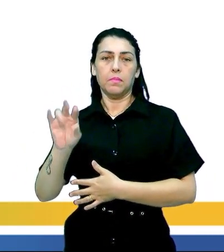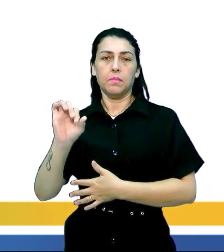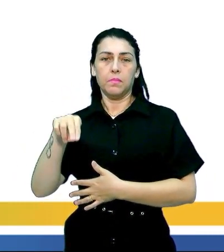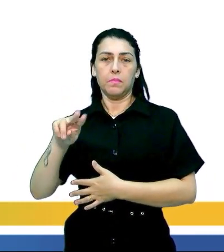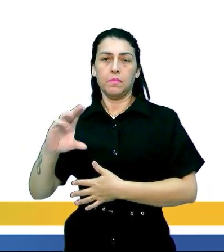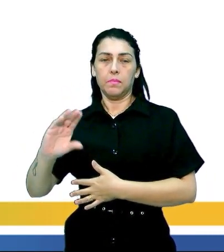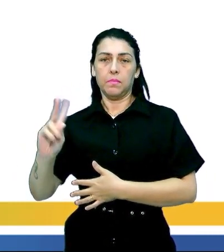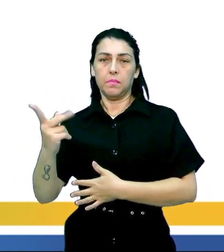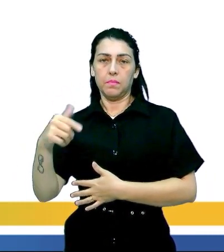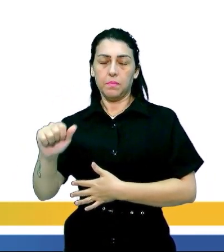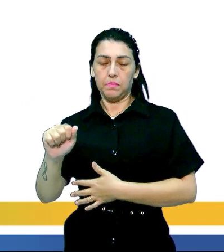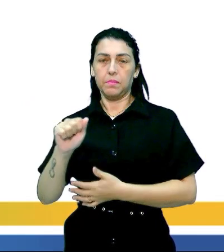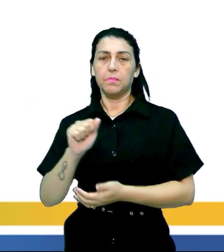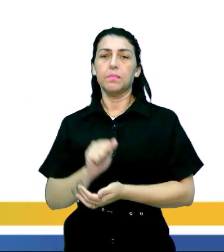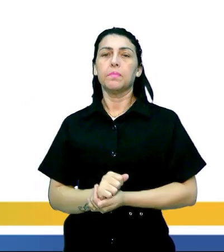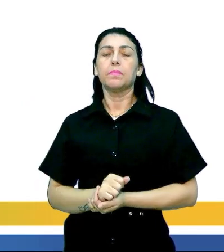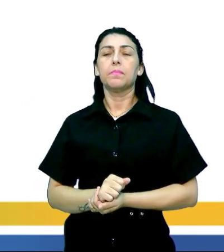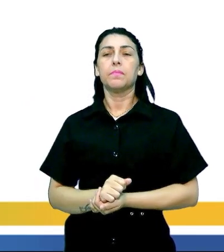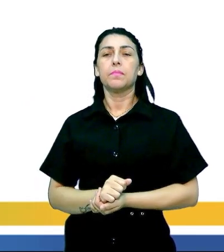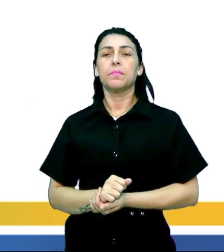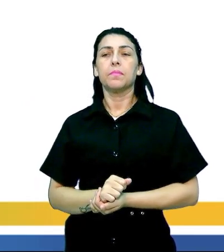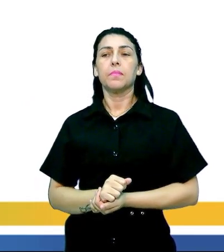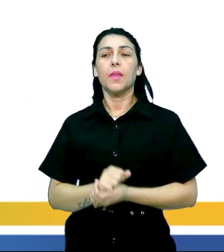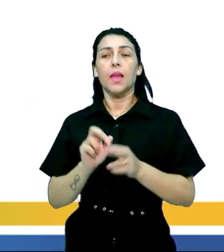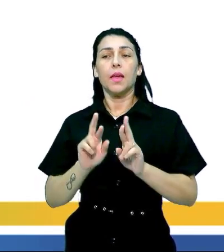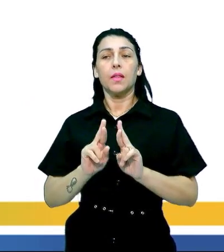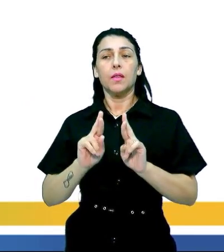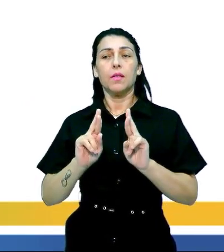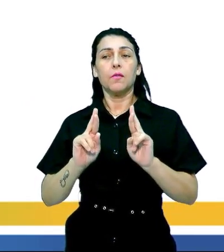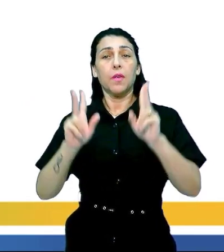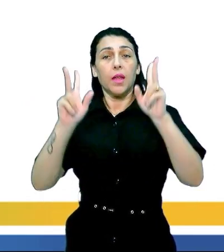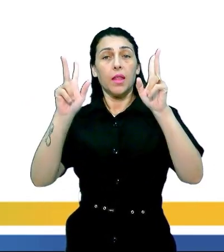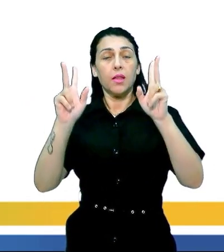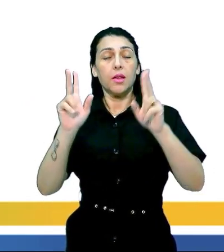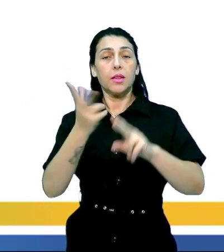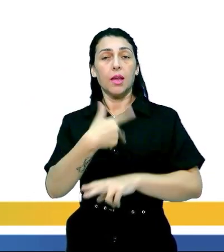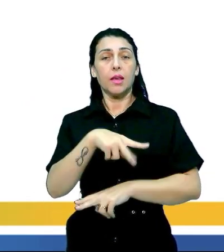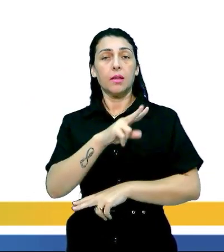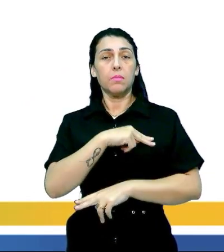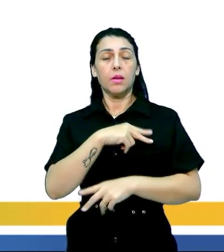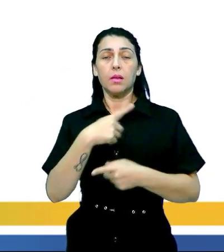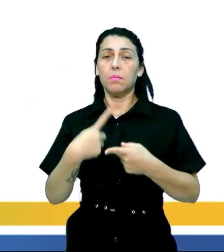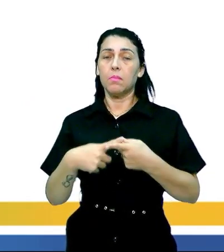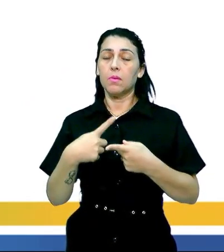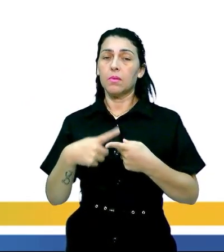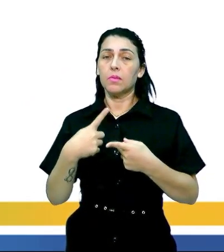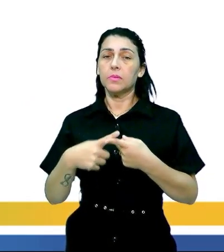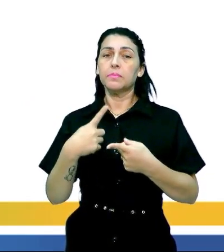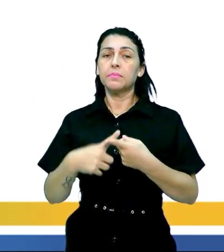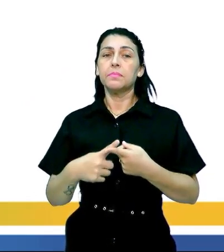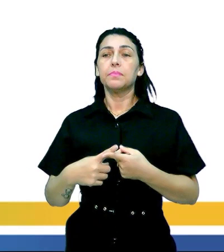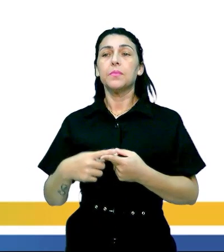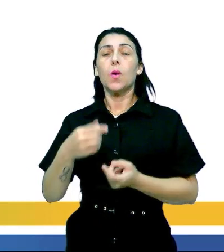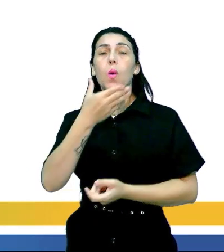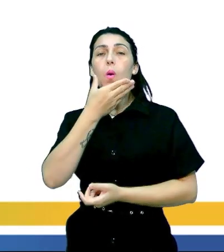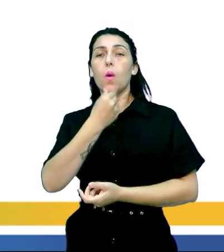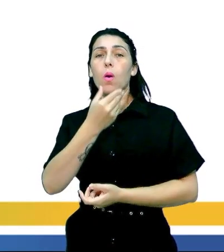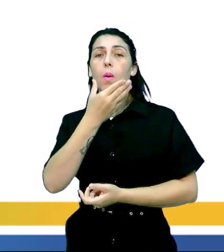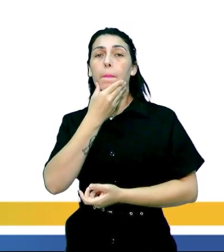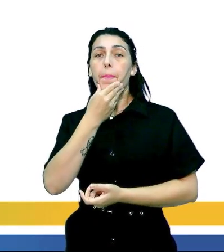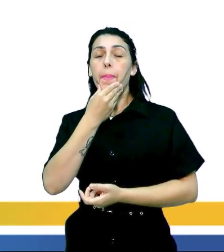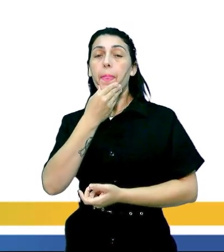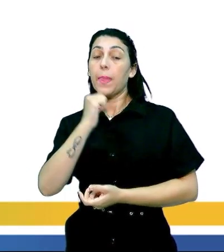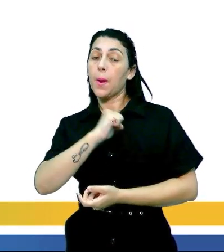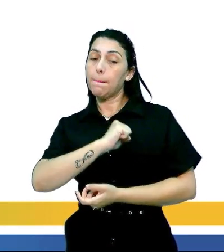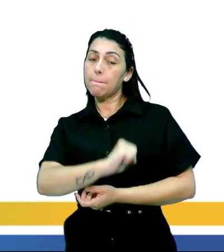né que ela tem ela é meio que antagônica a tourada real da espanha por quê porque ali os toureiros né ele não